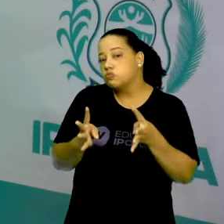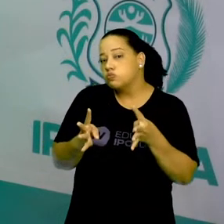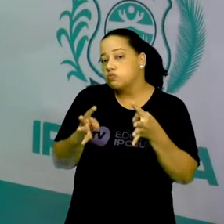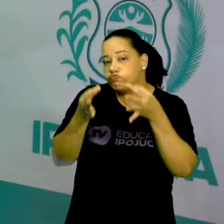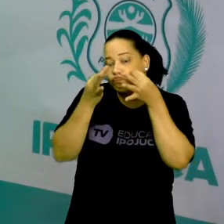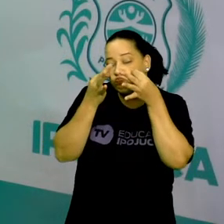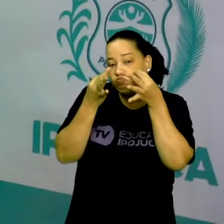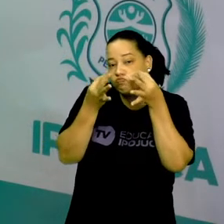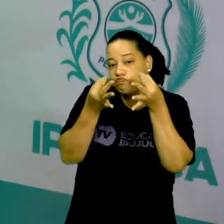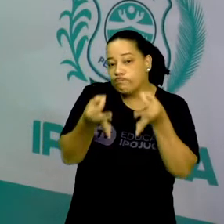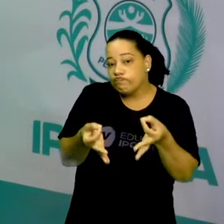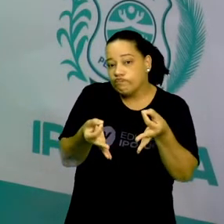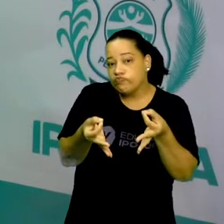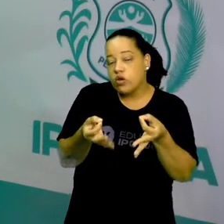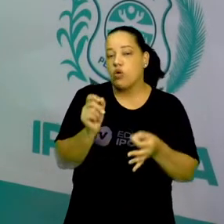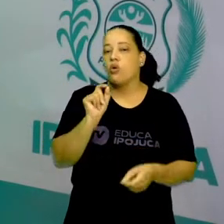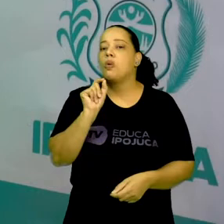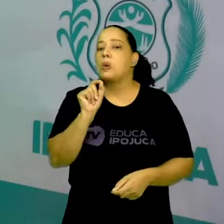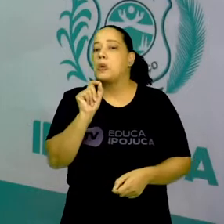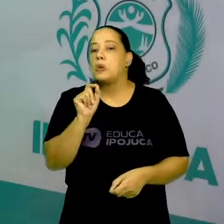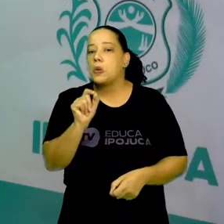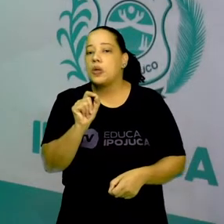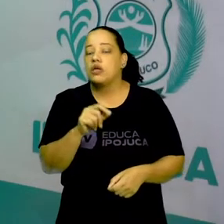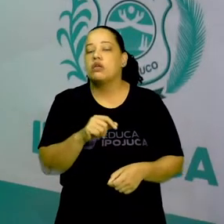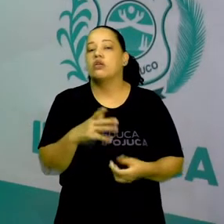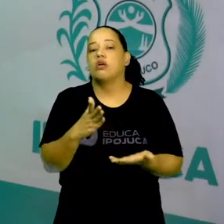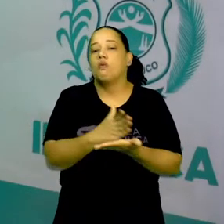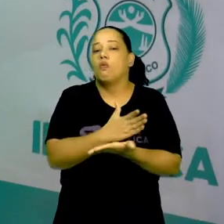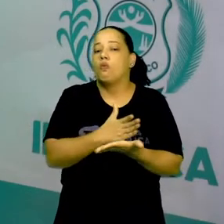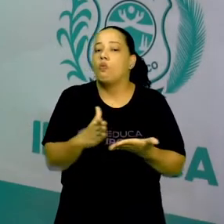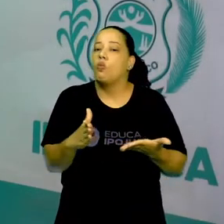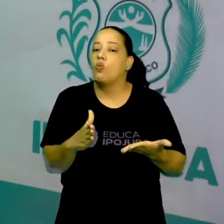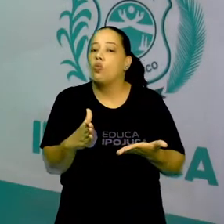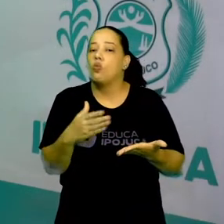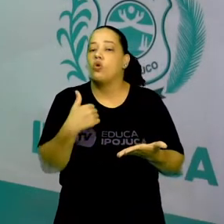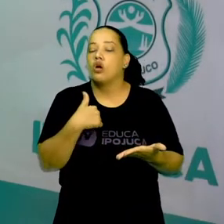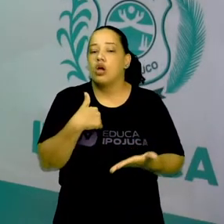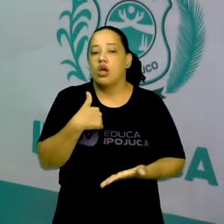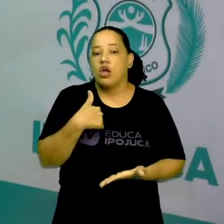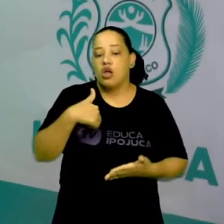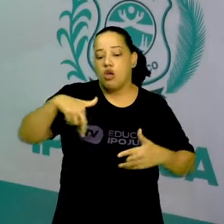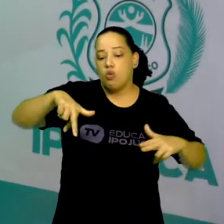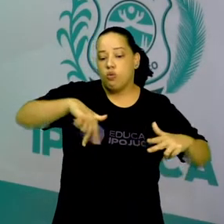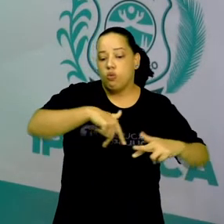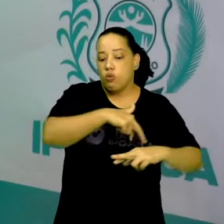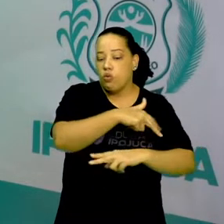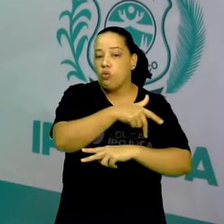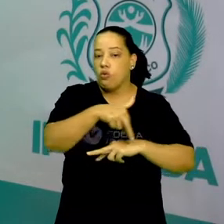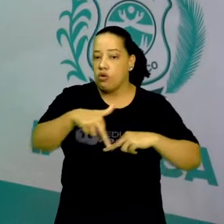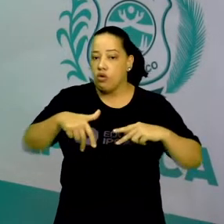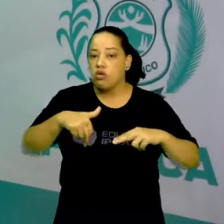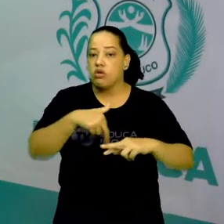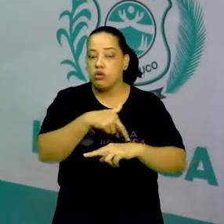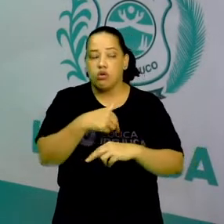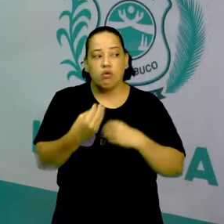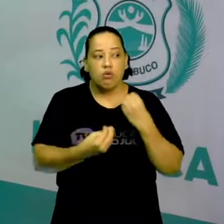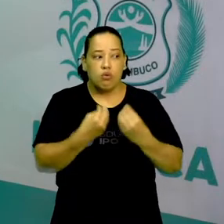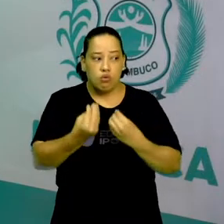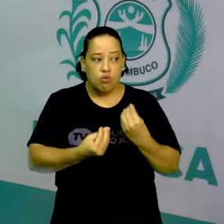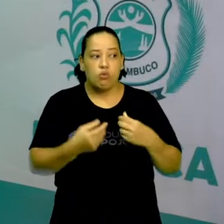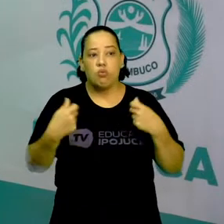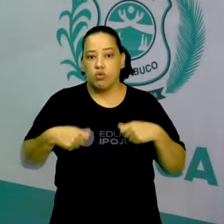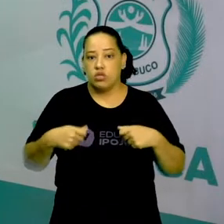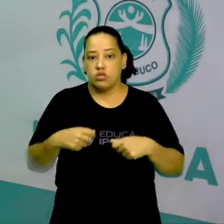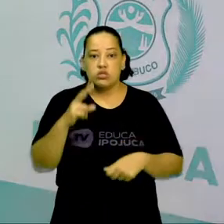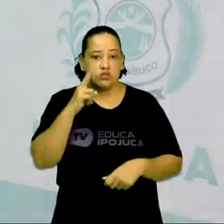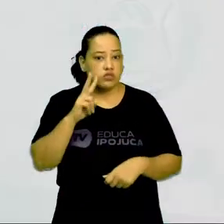algumas coisas quando a gente está circulando dentro dele. Então vamos observar